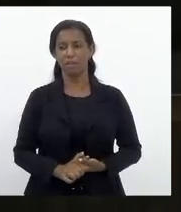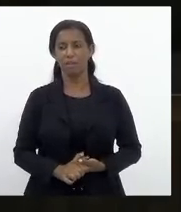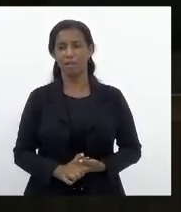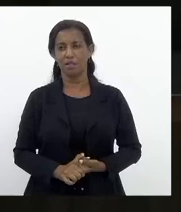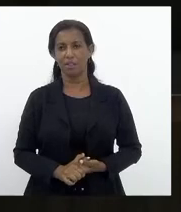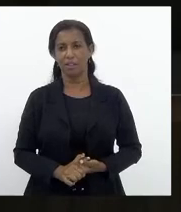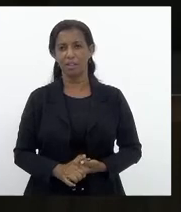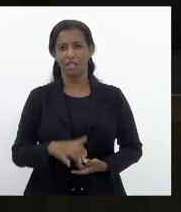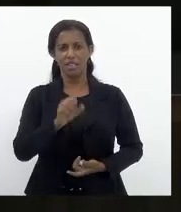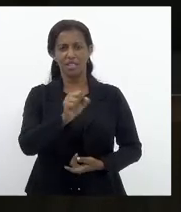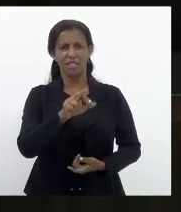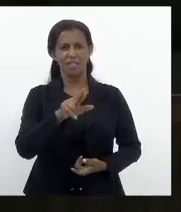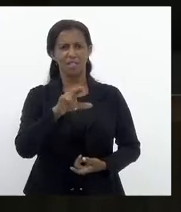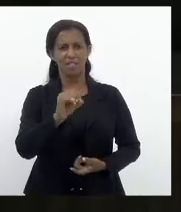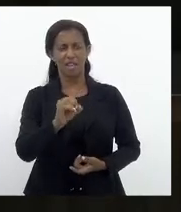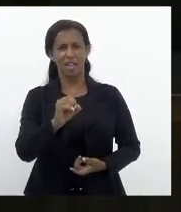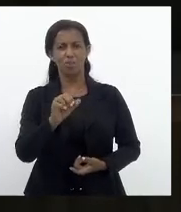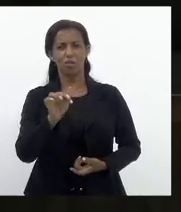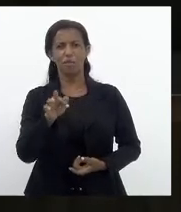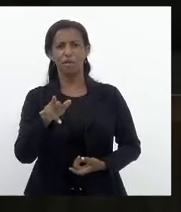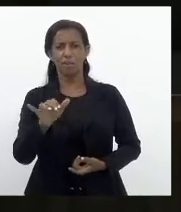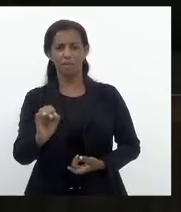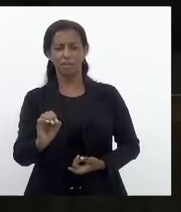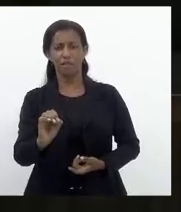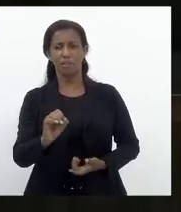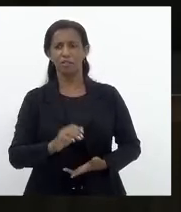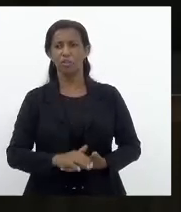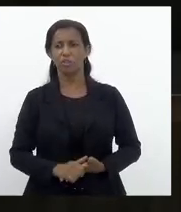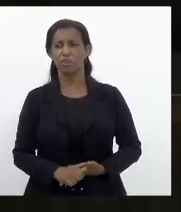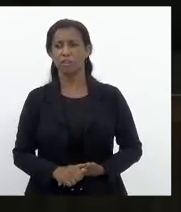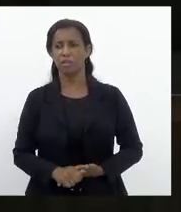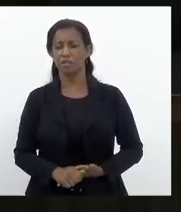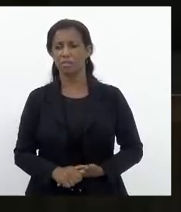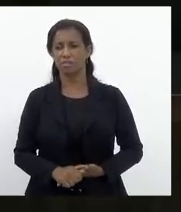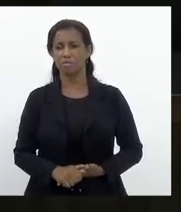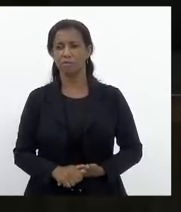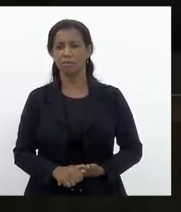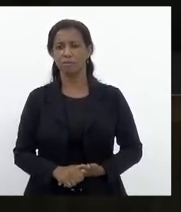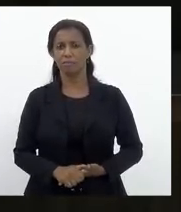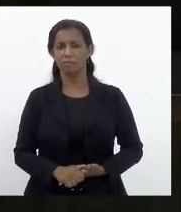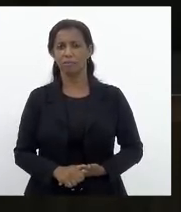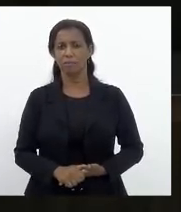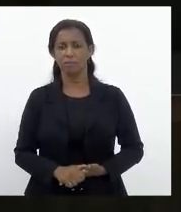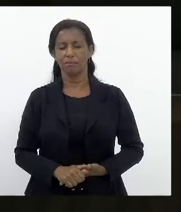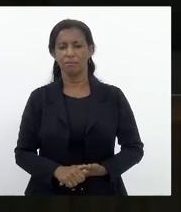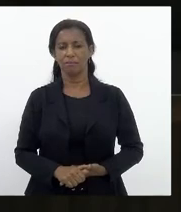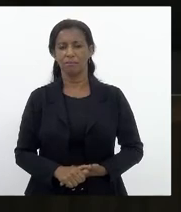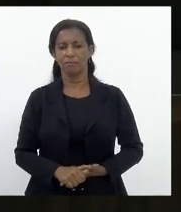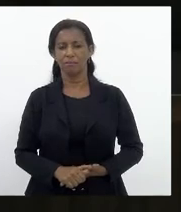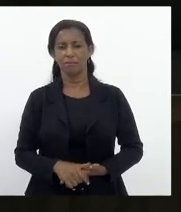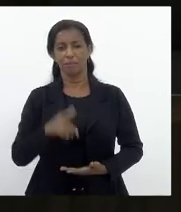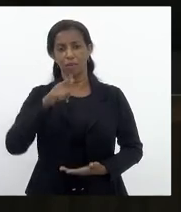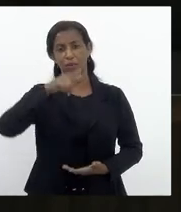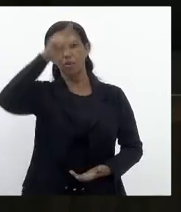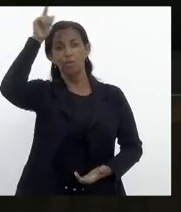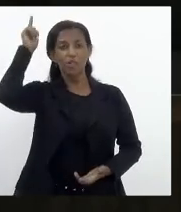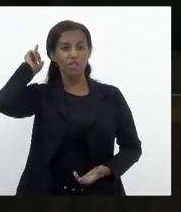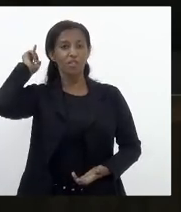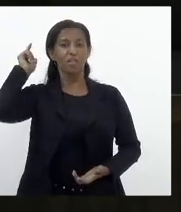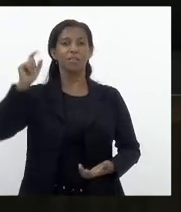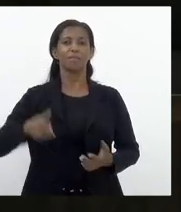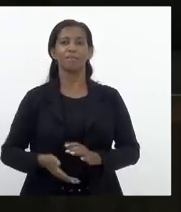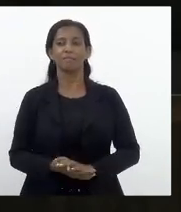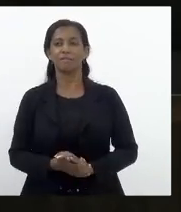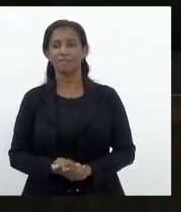deputado Sérgio Fernandes, a presidência designa ao deputado Luiz Paulo para emitir o parecer.